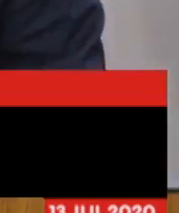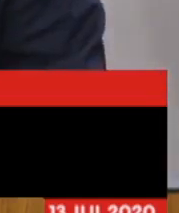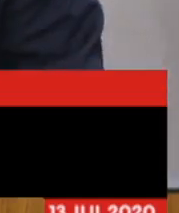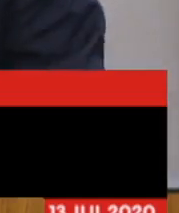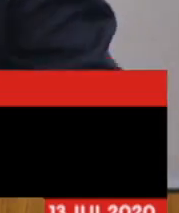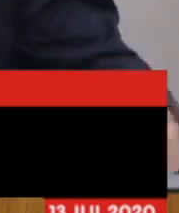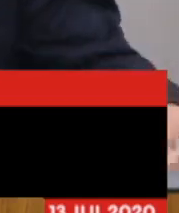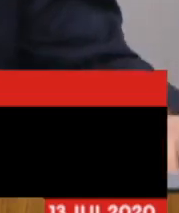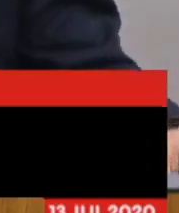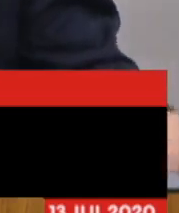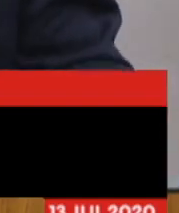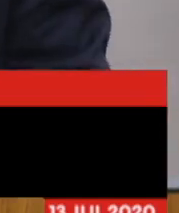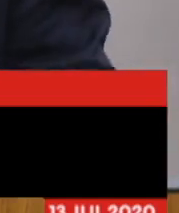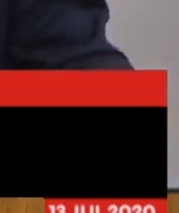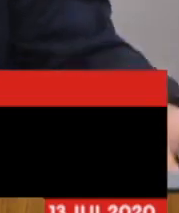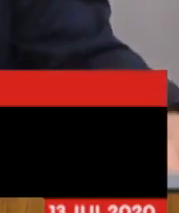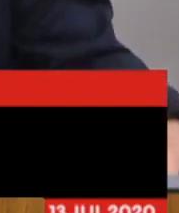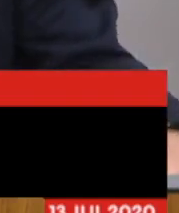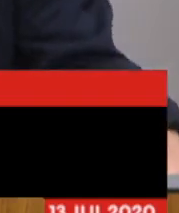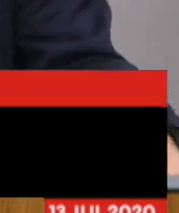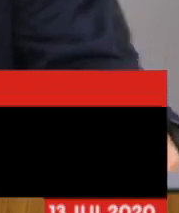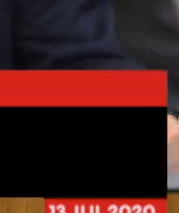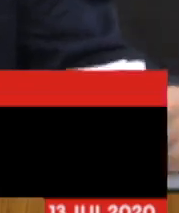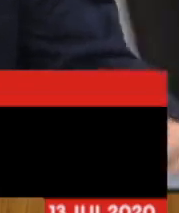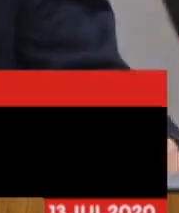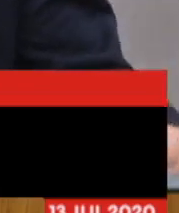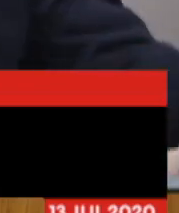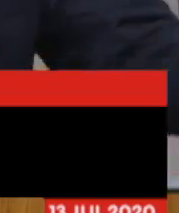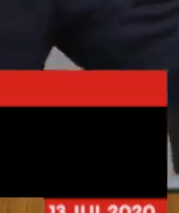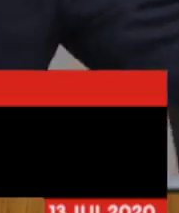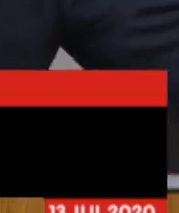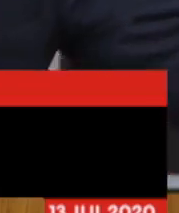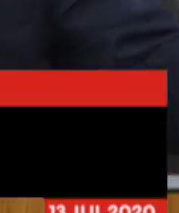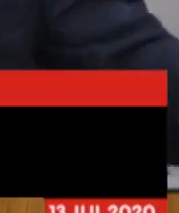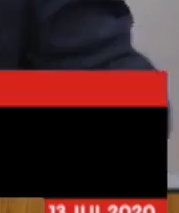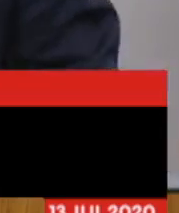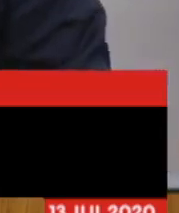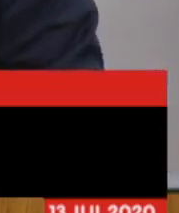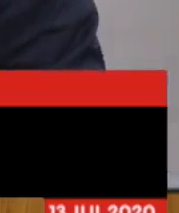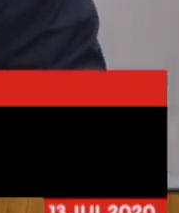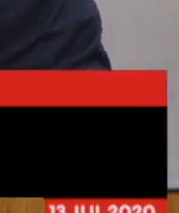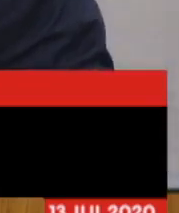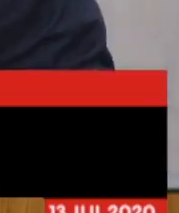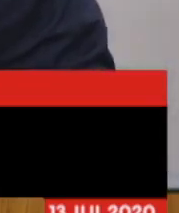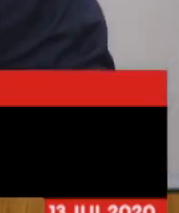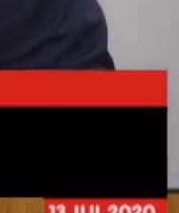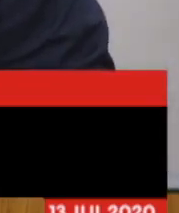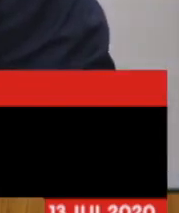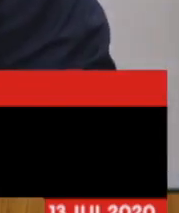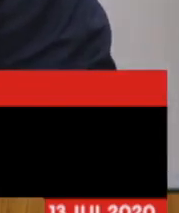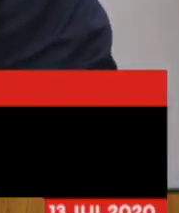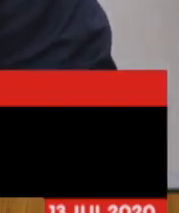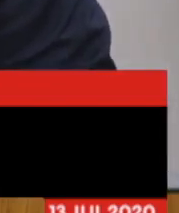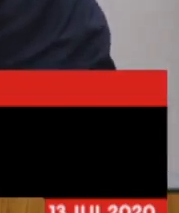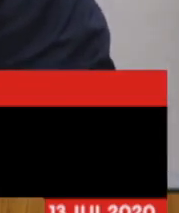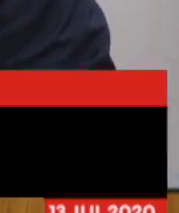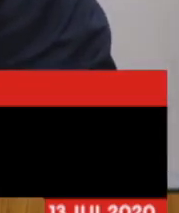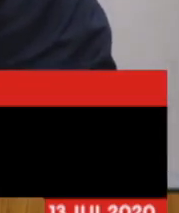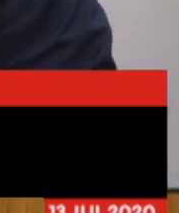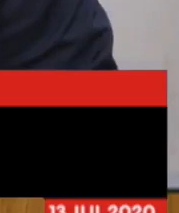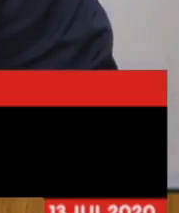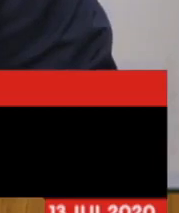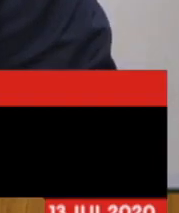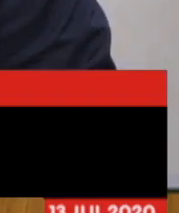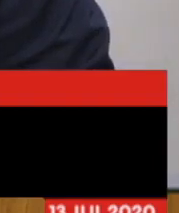além dos deputados Elismar Prado e deputado Gil Pereira, portanto, um número expressivo de parlamentares